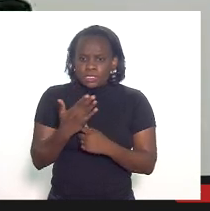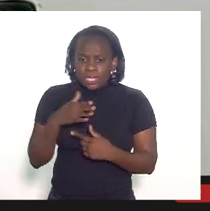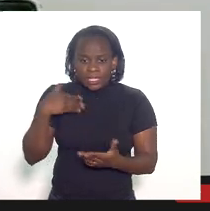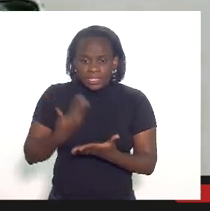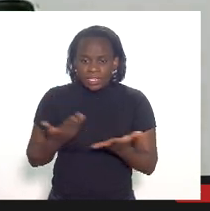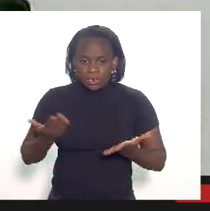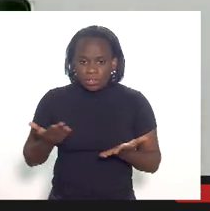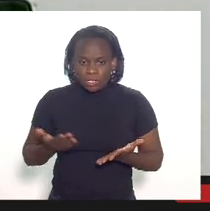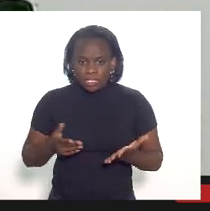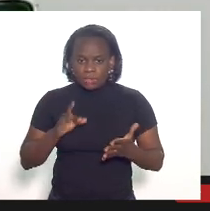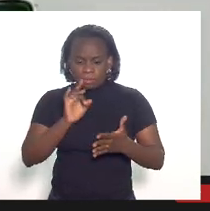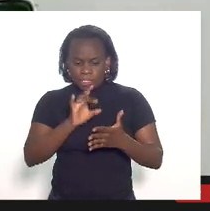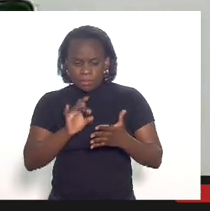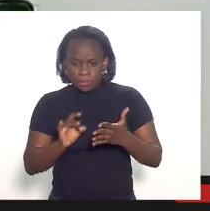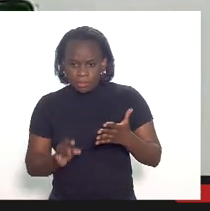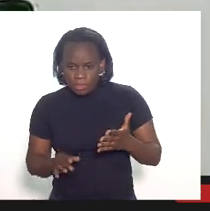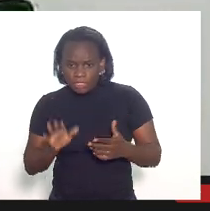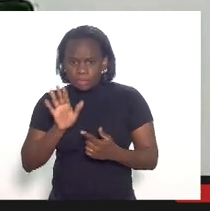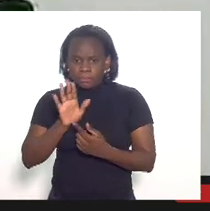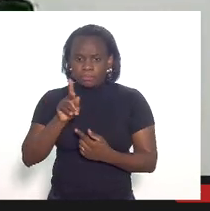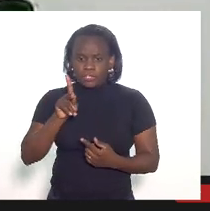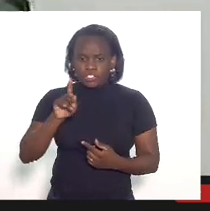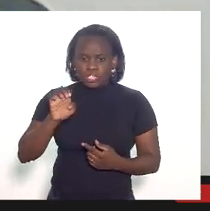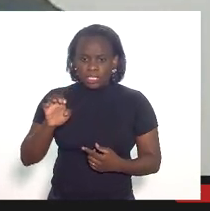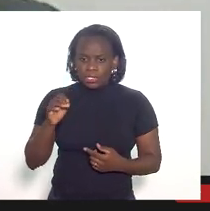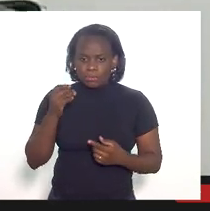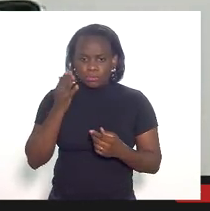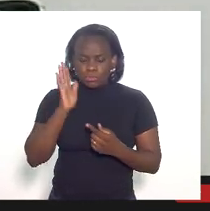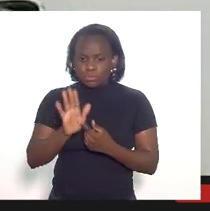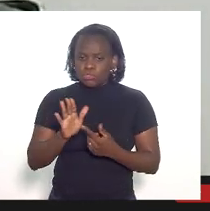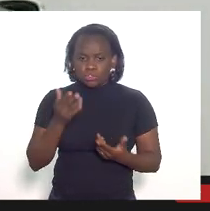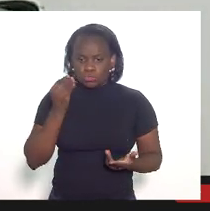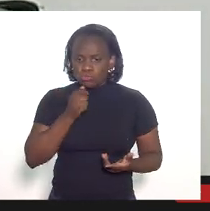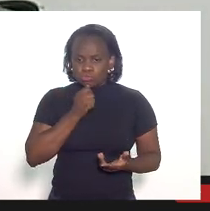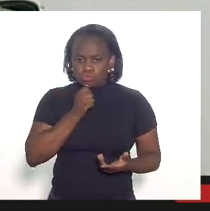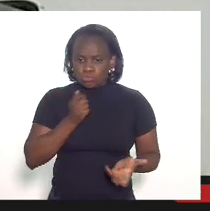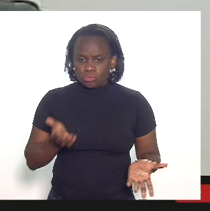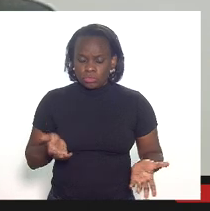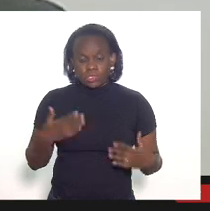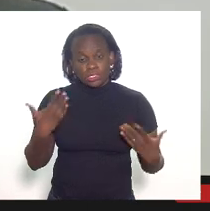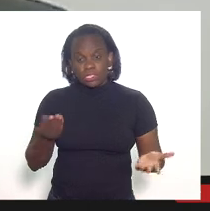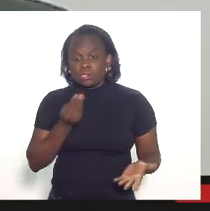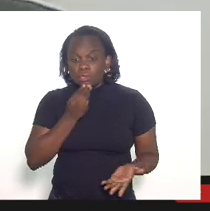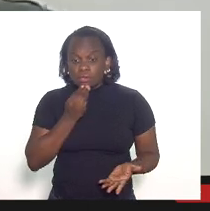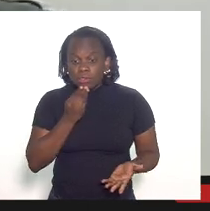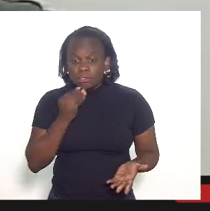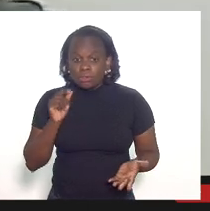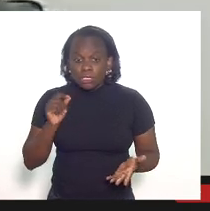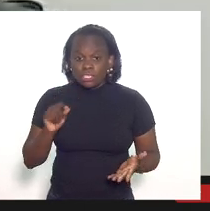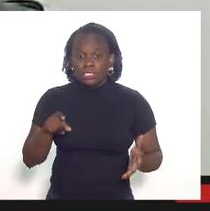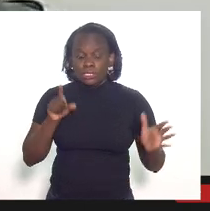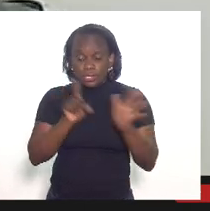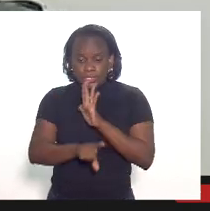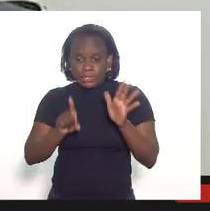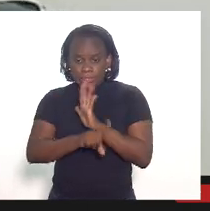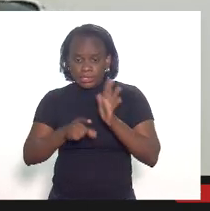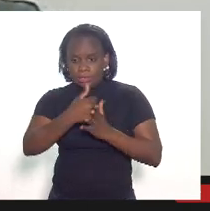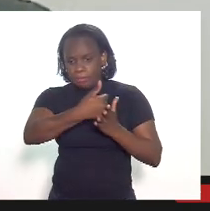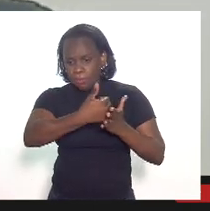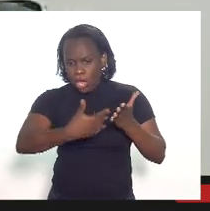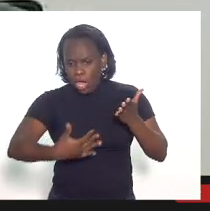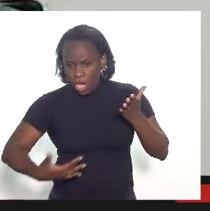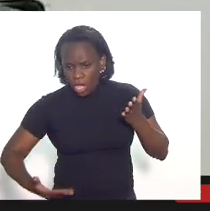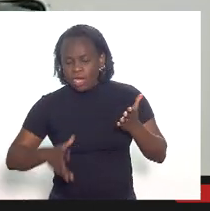com essas qualificações apontadas pela APGE então é óbvio que o nosso o nosso rol de questionamento será